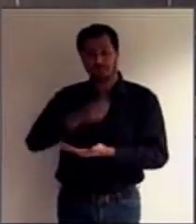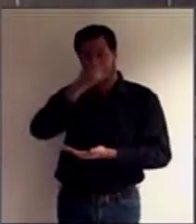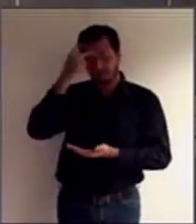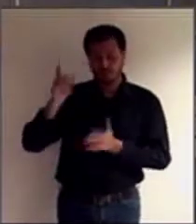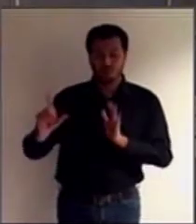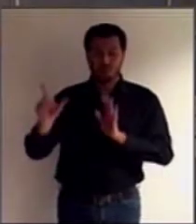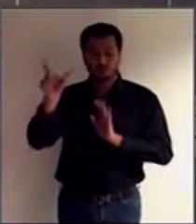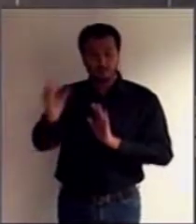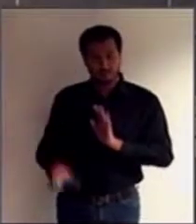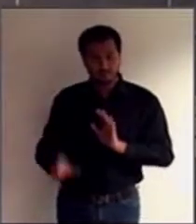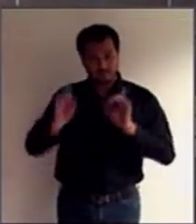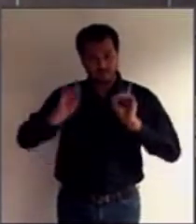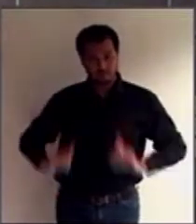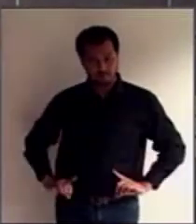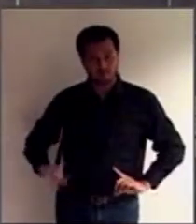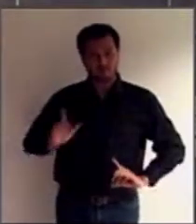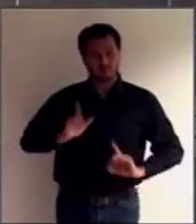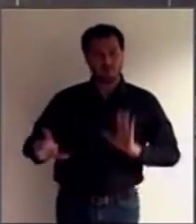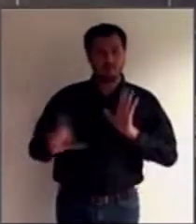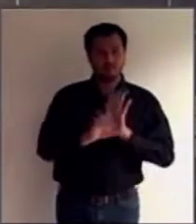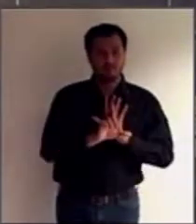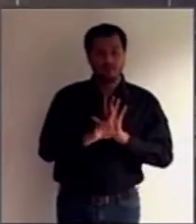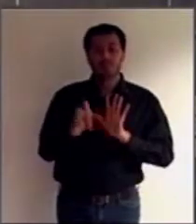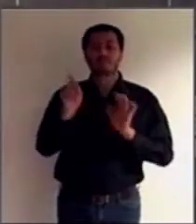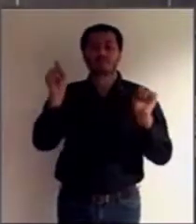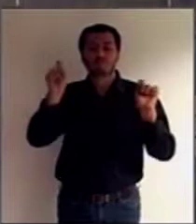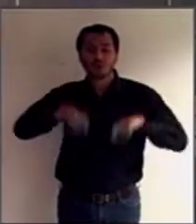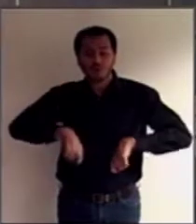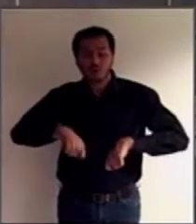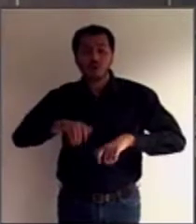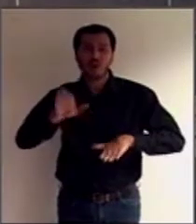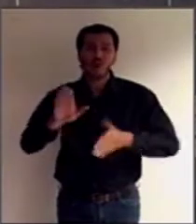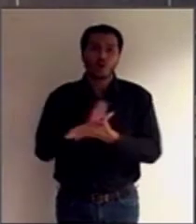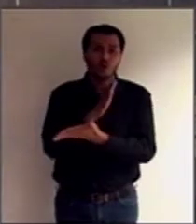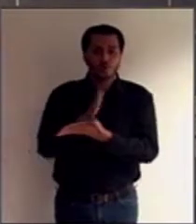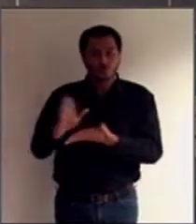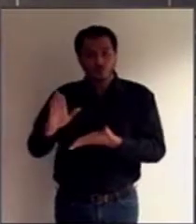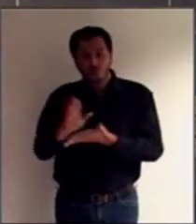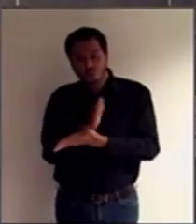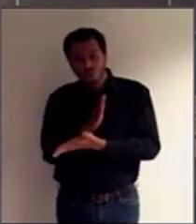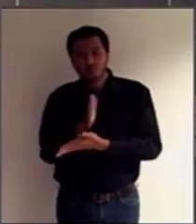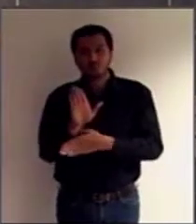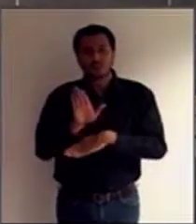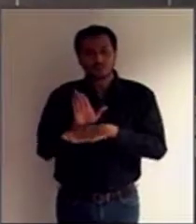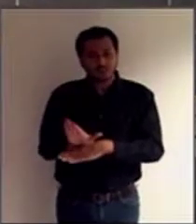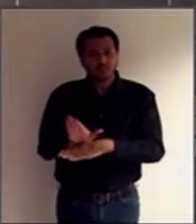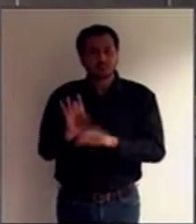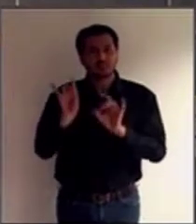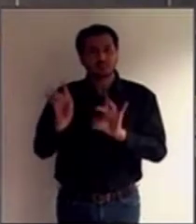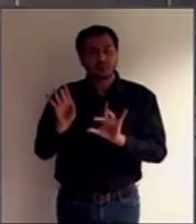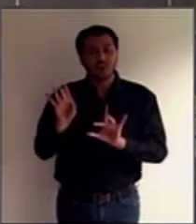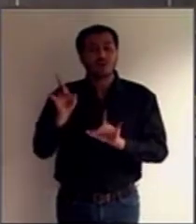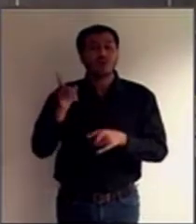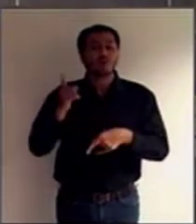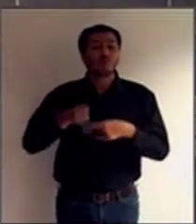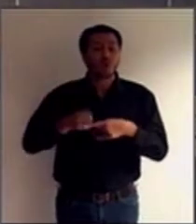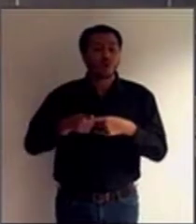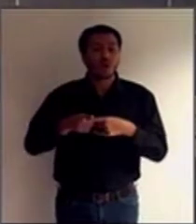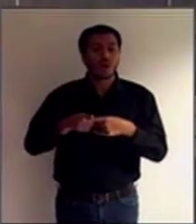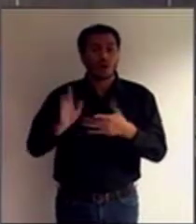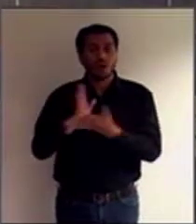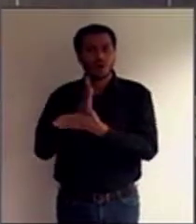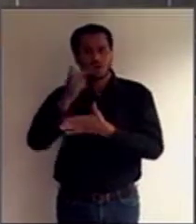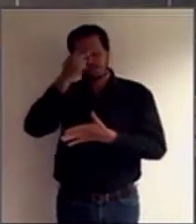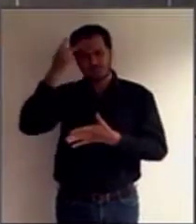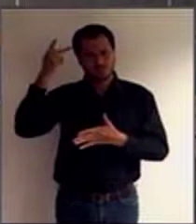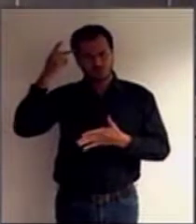legal incluam salvaguardas apropriadas e efetivas para prevenir abusos em conformidade